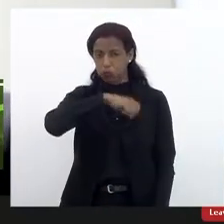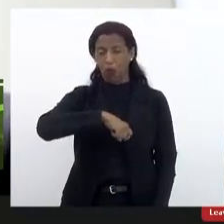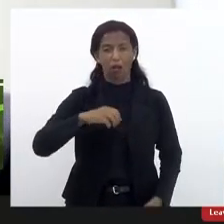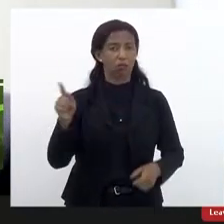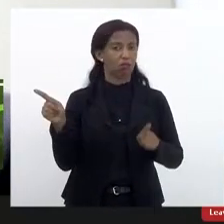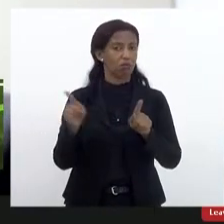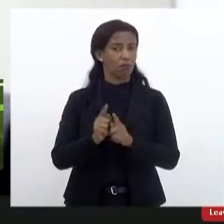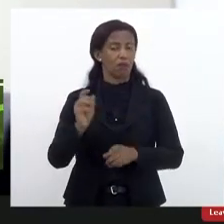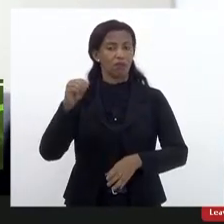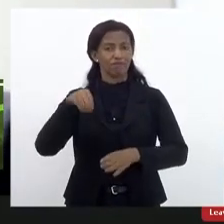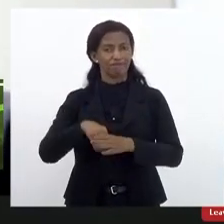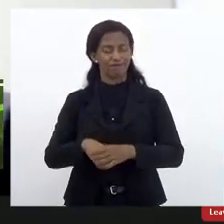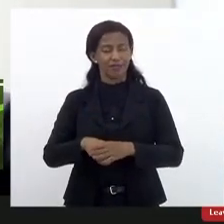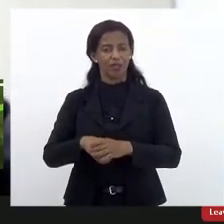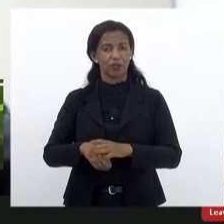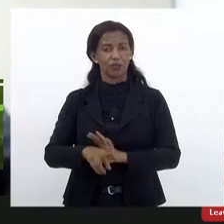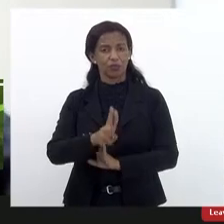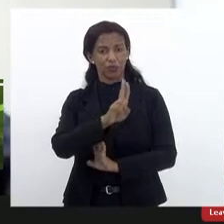rede.